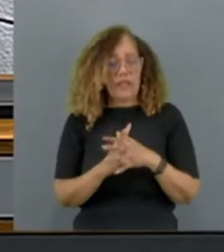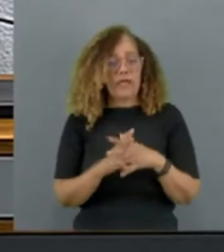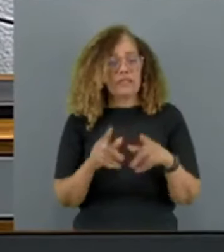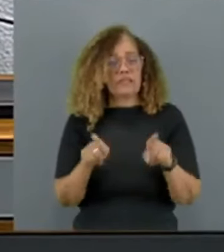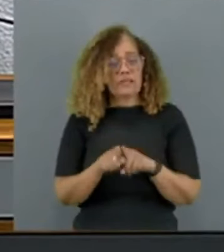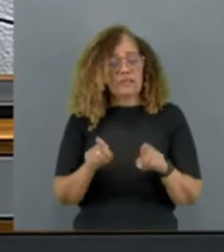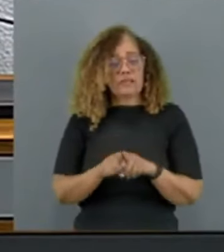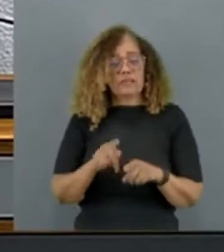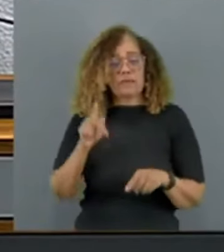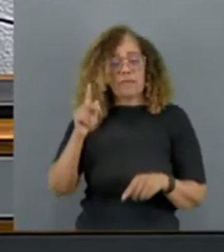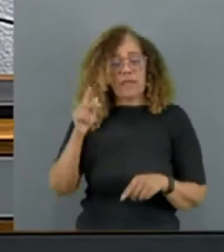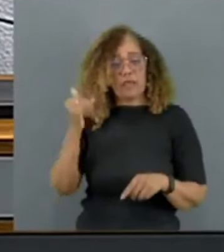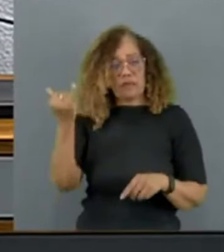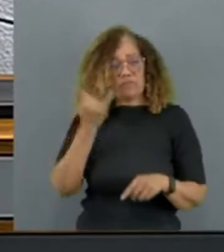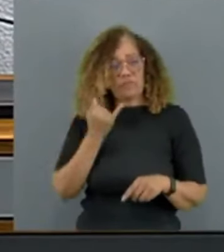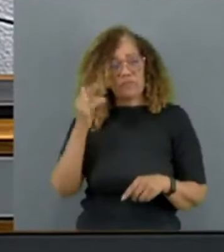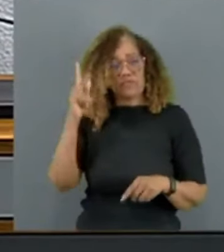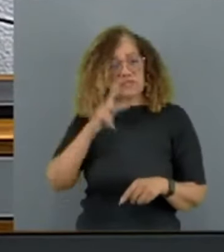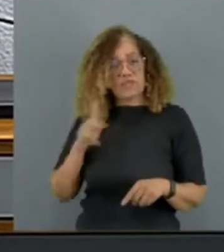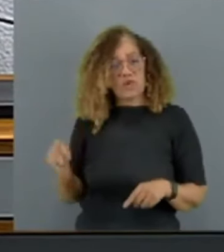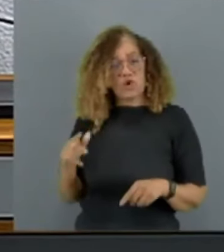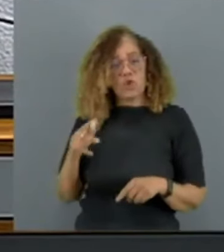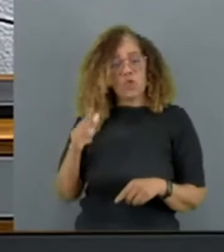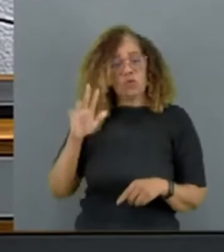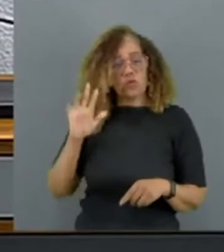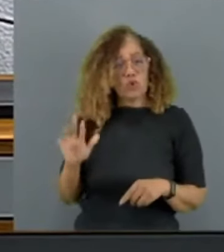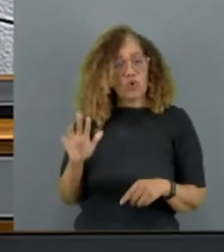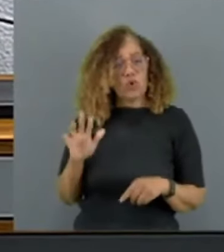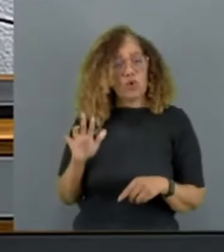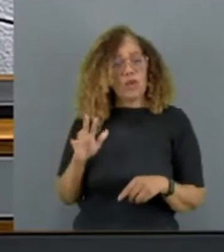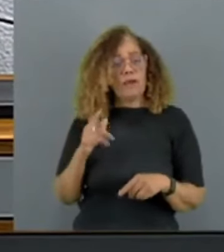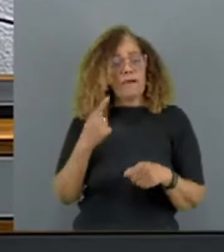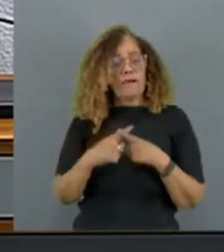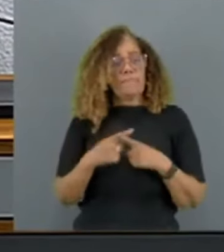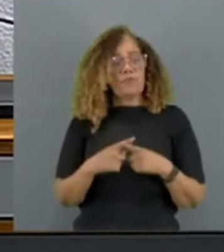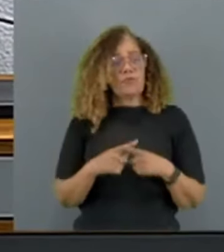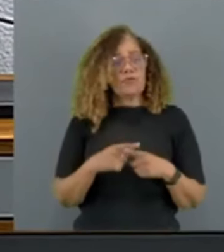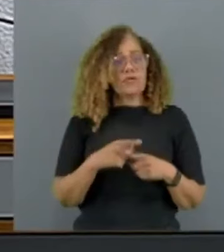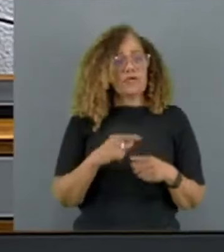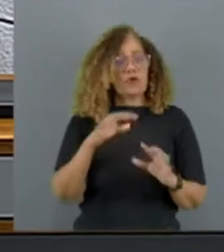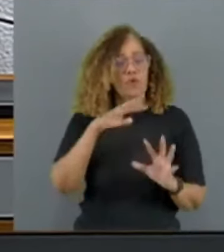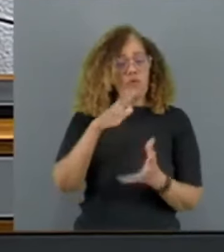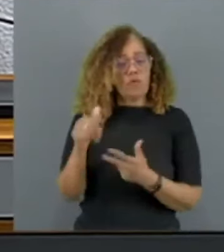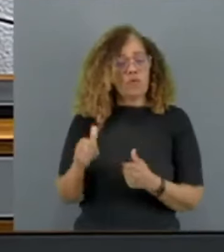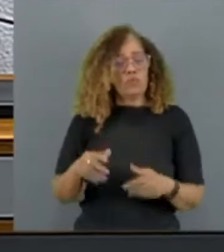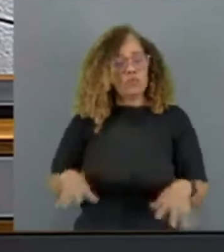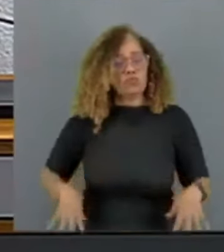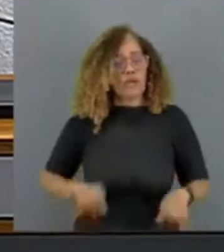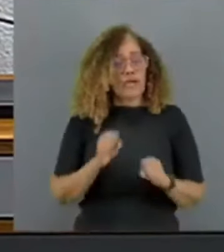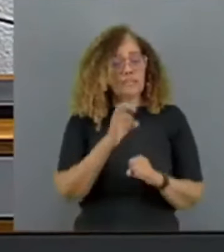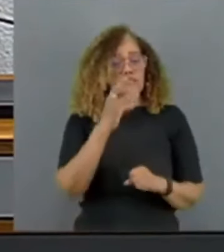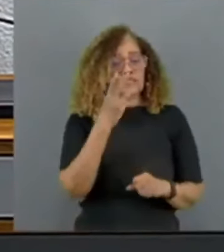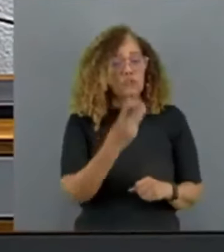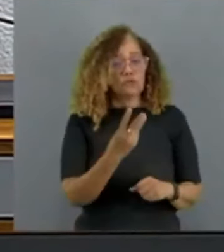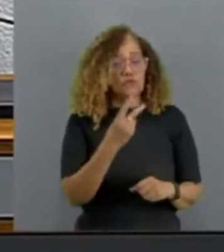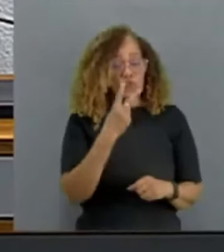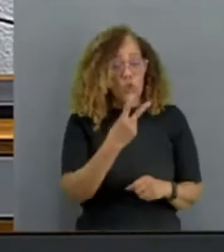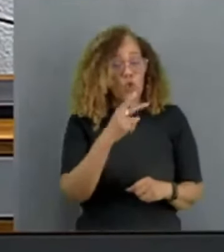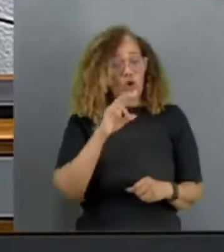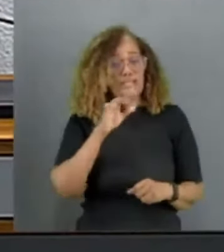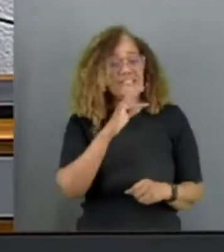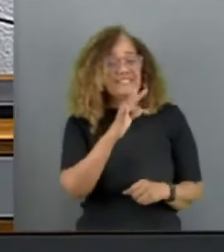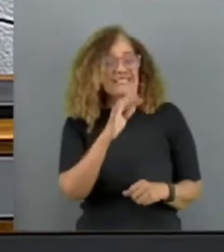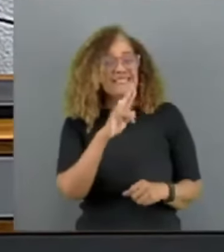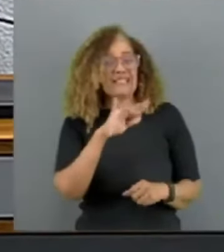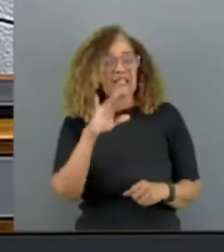presidente Lula, não é possível que o mundo gaste por ano 2,2 trilhões em armas, enquanto